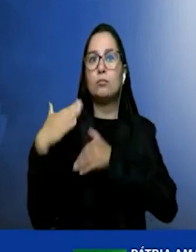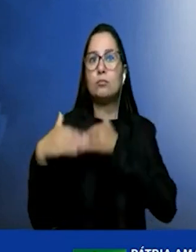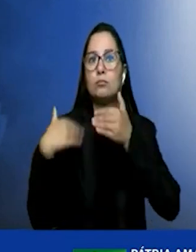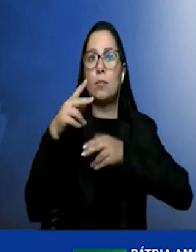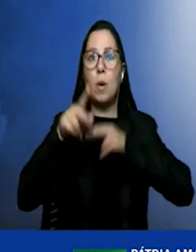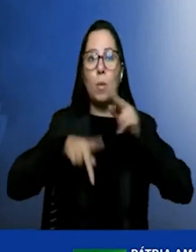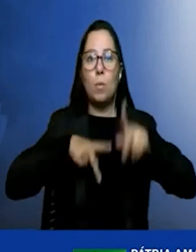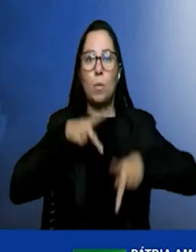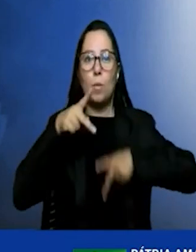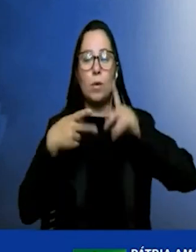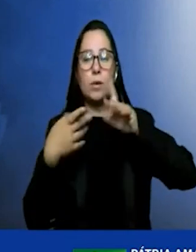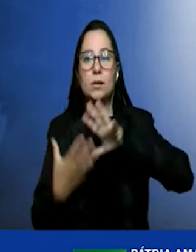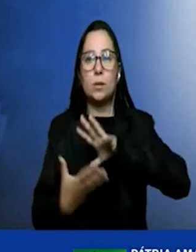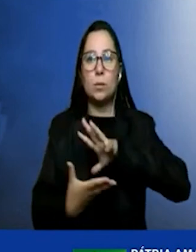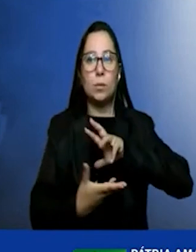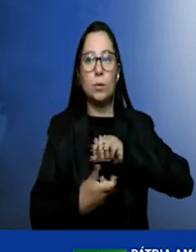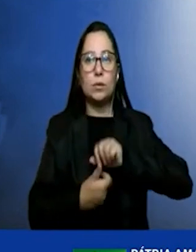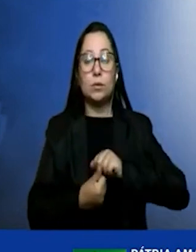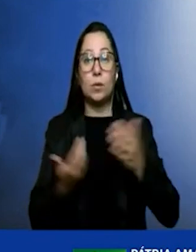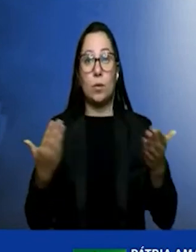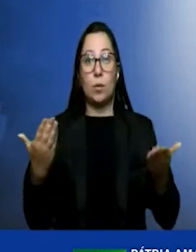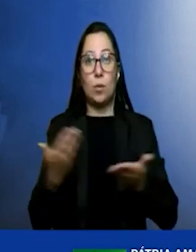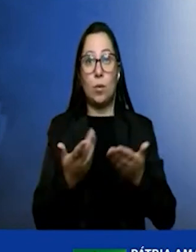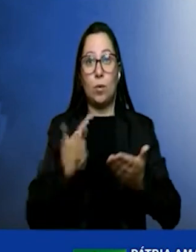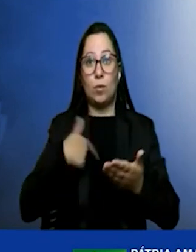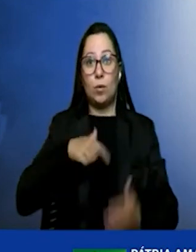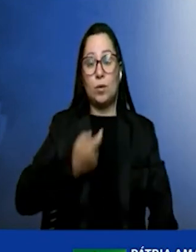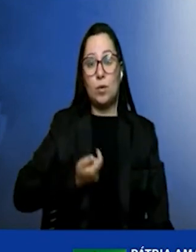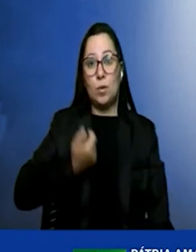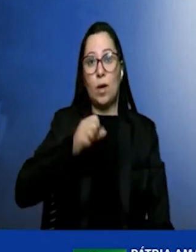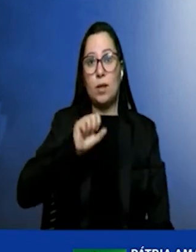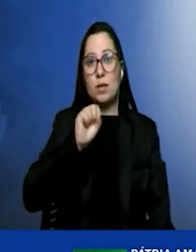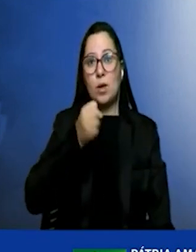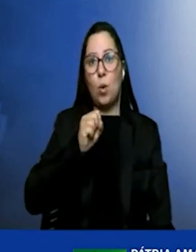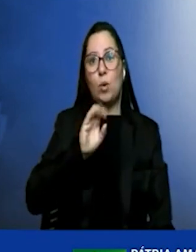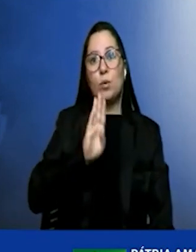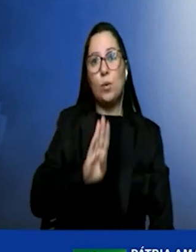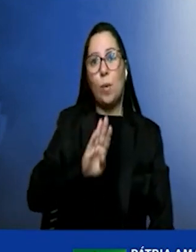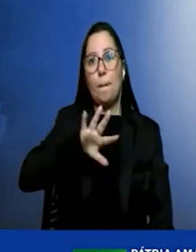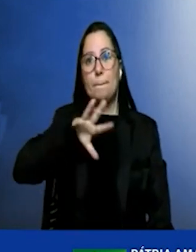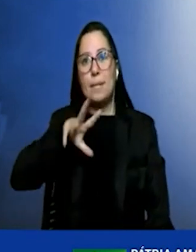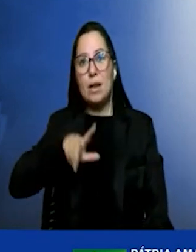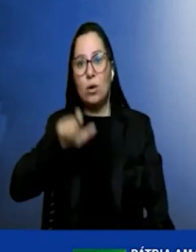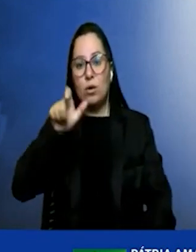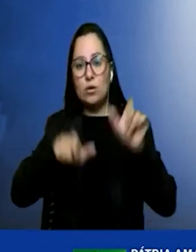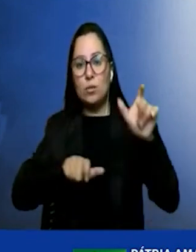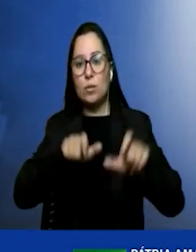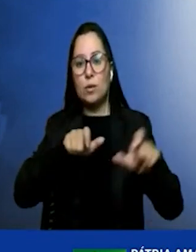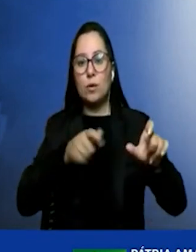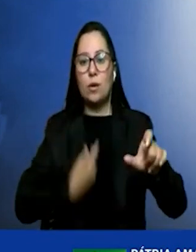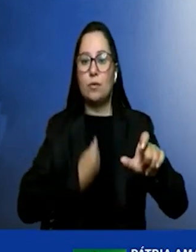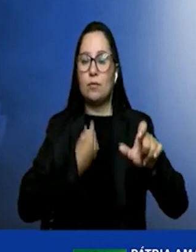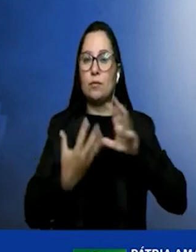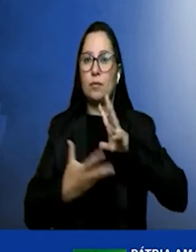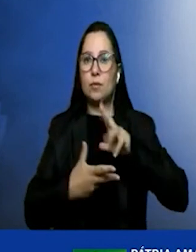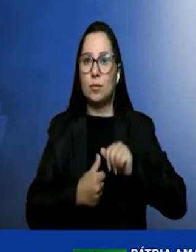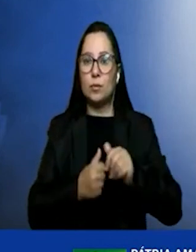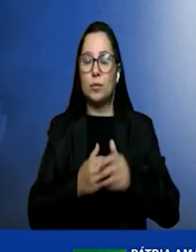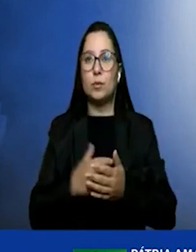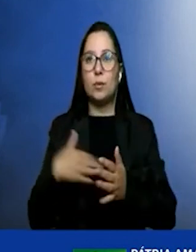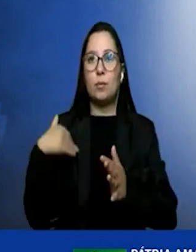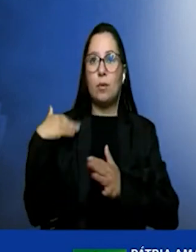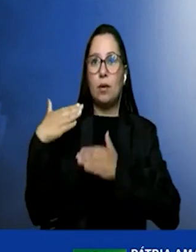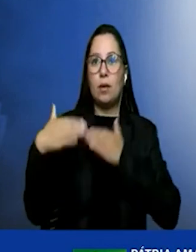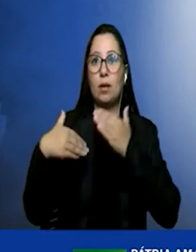mundial. Hoje somos quase 8 bilhões de habitantes no planeta e em poucas décadas devemos atingir 10